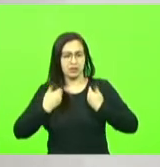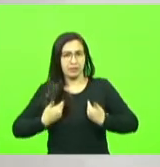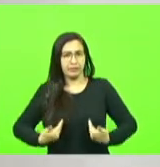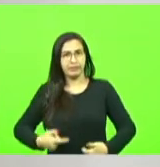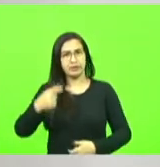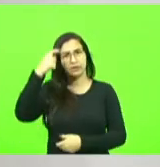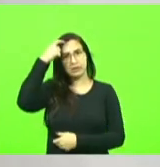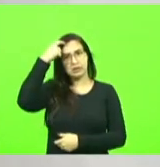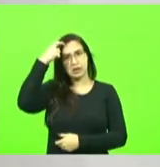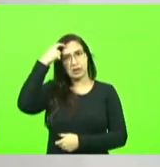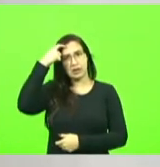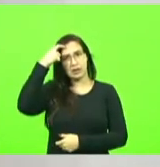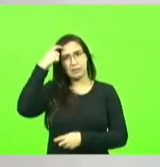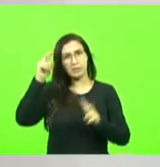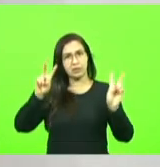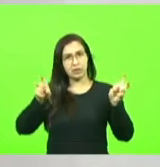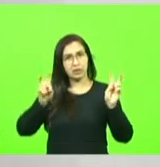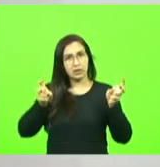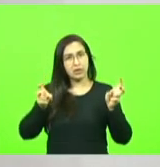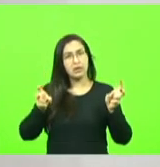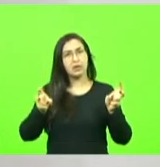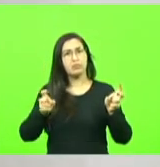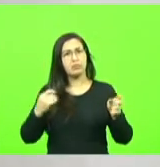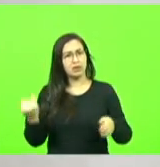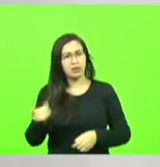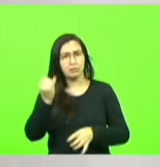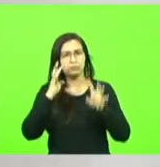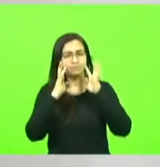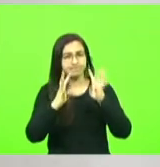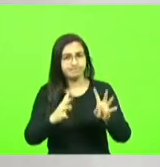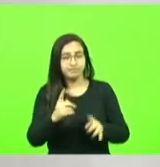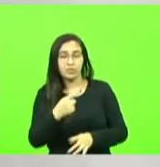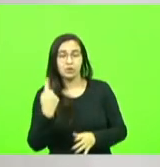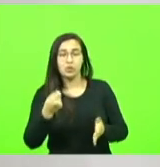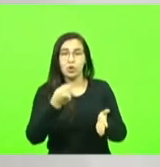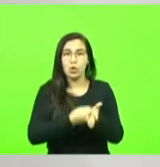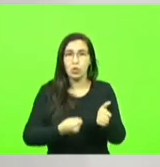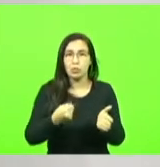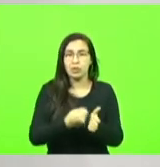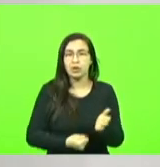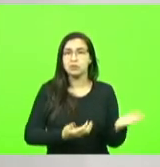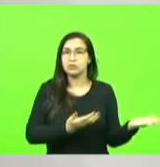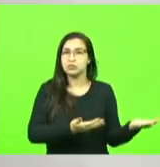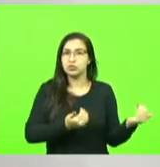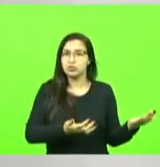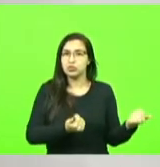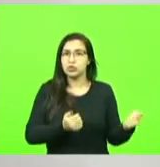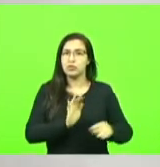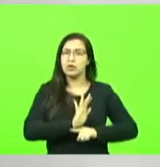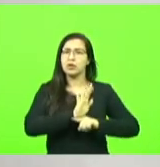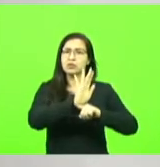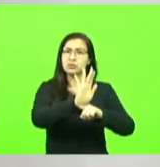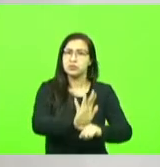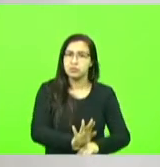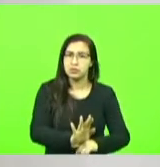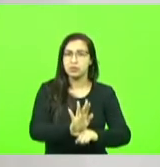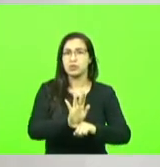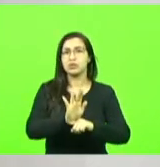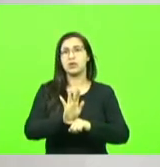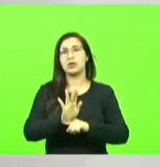e também nossa obrigação como jovens em estender a mão ofertando